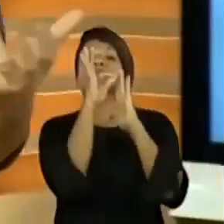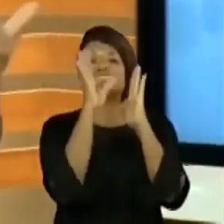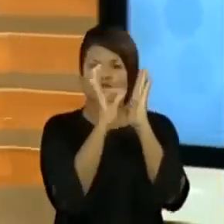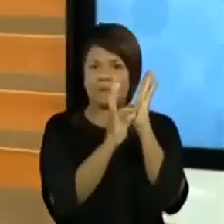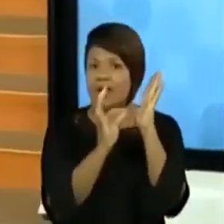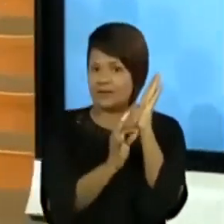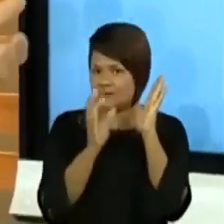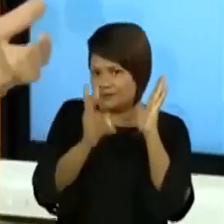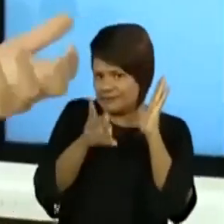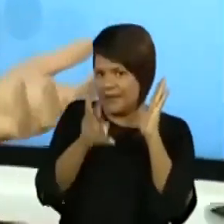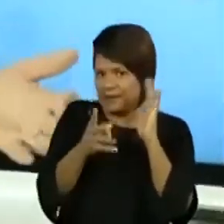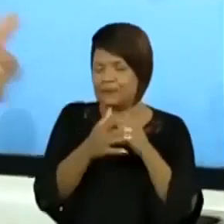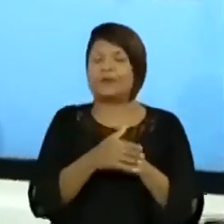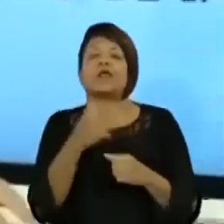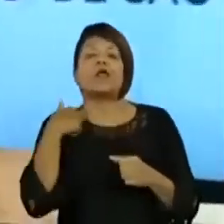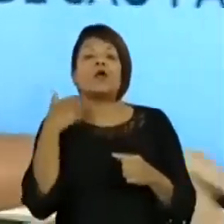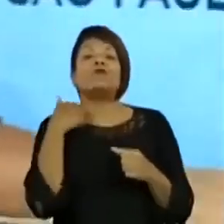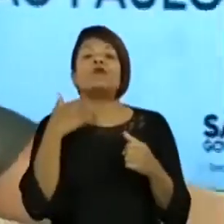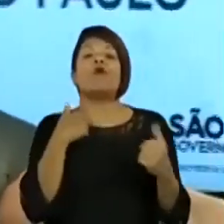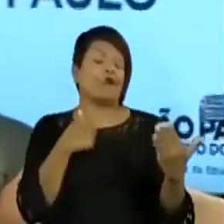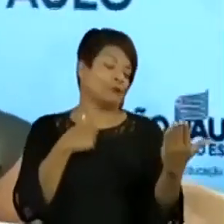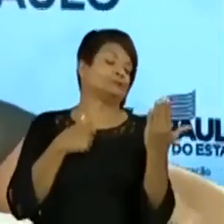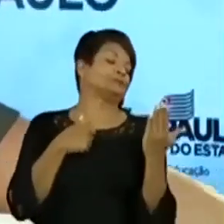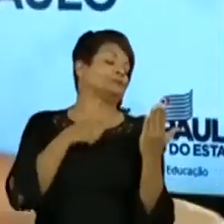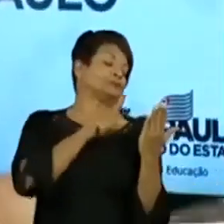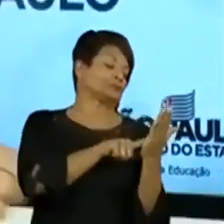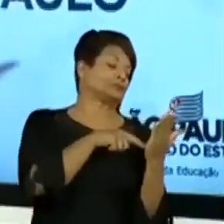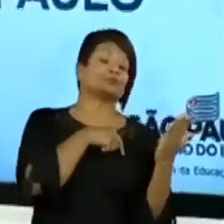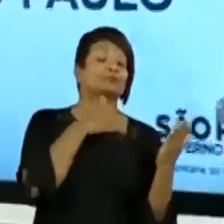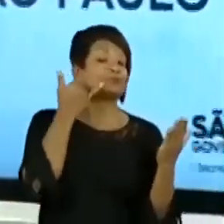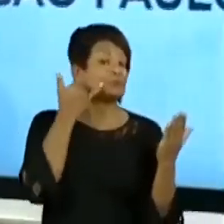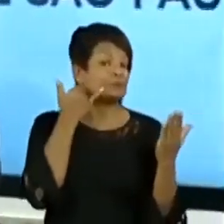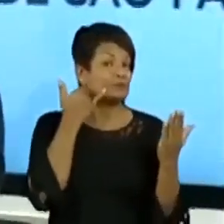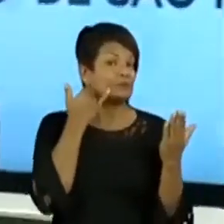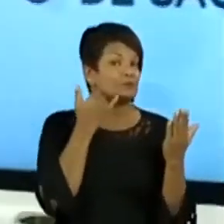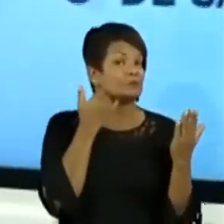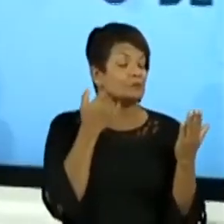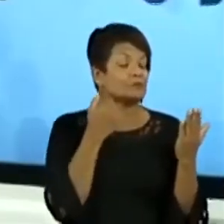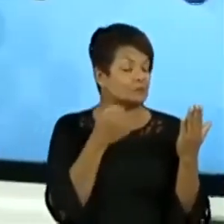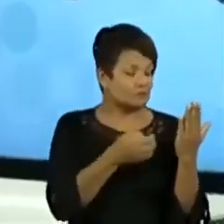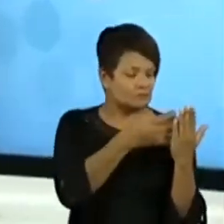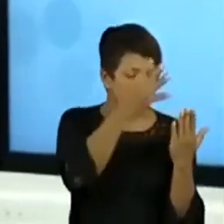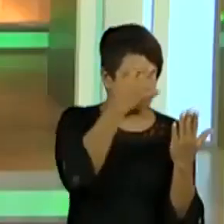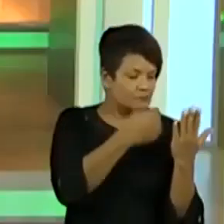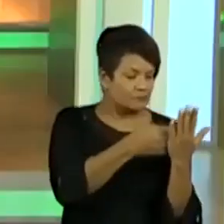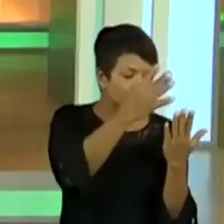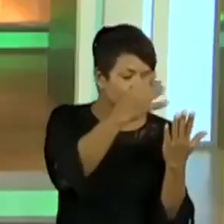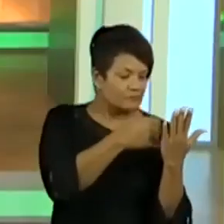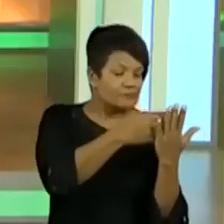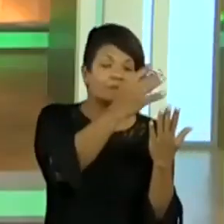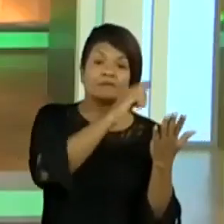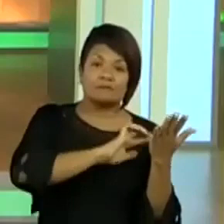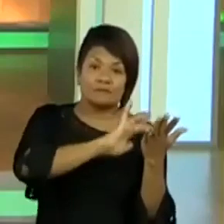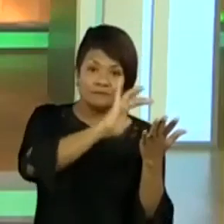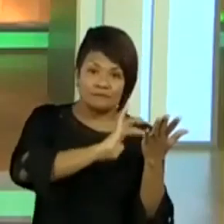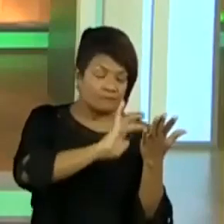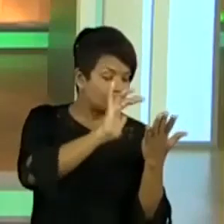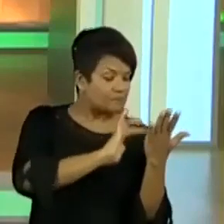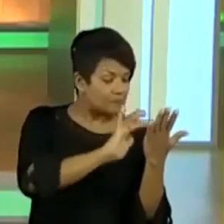Para fazer a chamada, já vou pegar aqui o celular, olhar o comentário da galera. Olha só, deixa eu dar uma avançada.